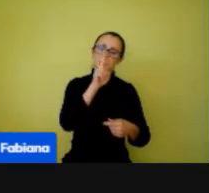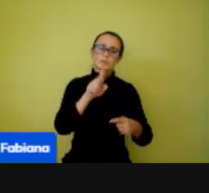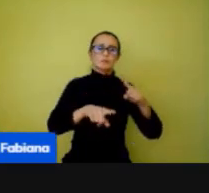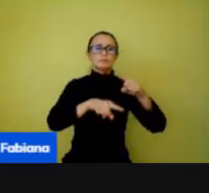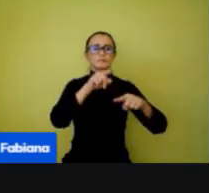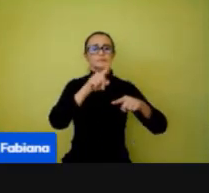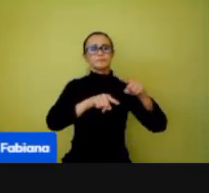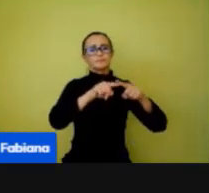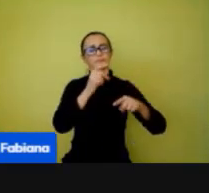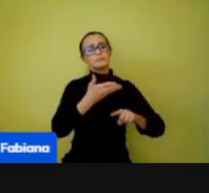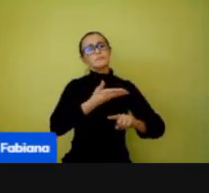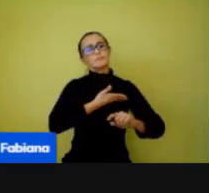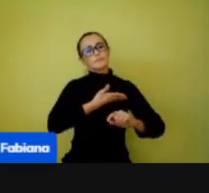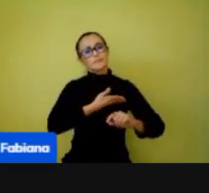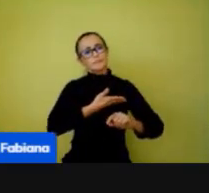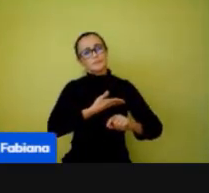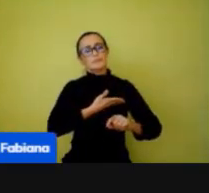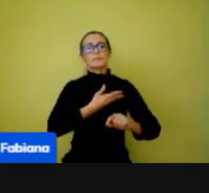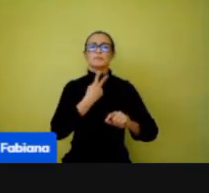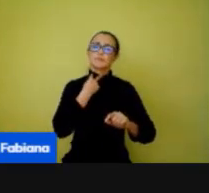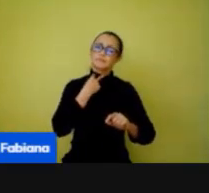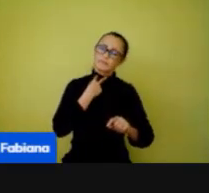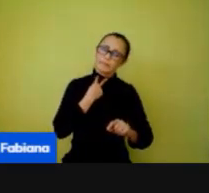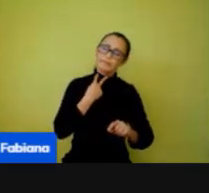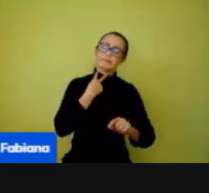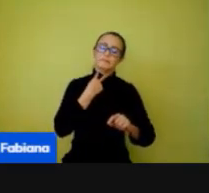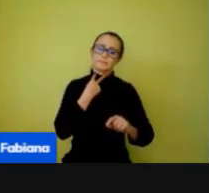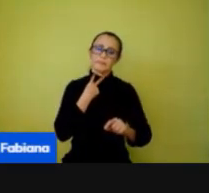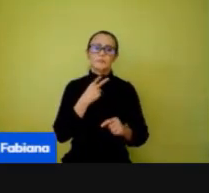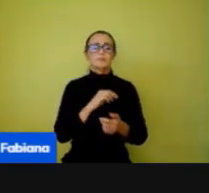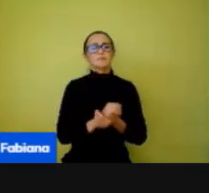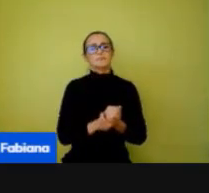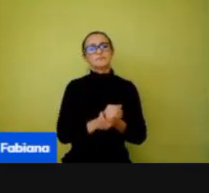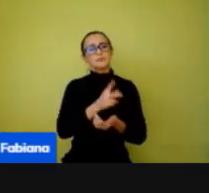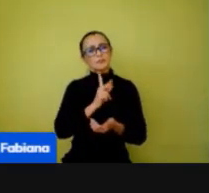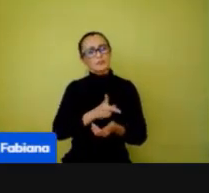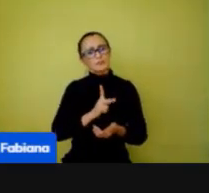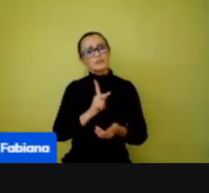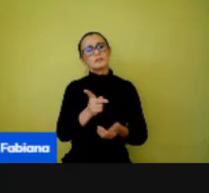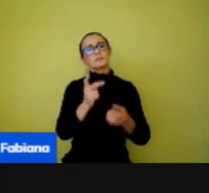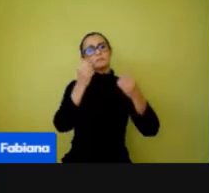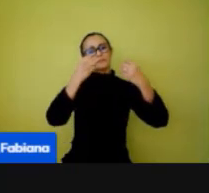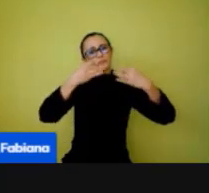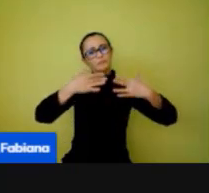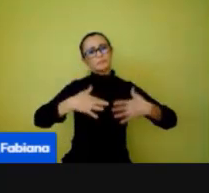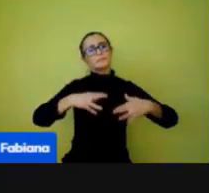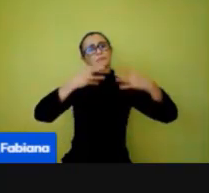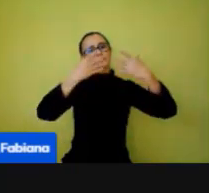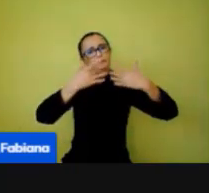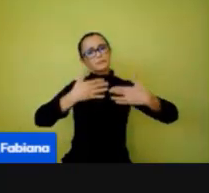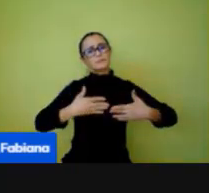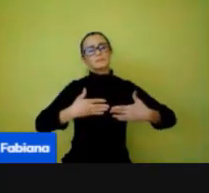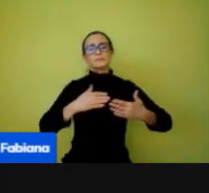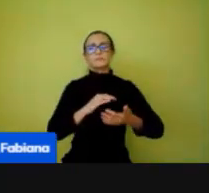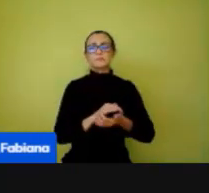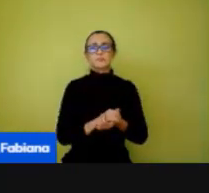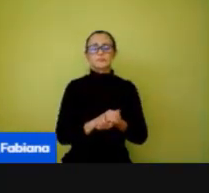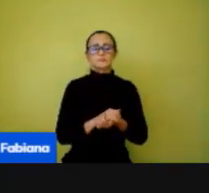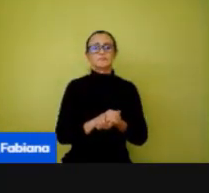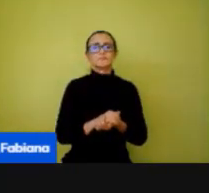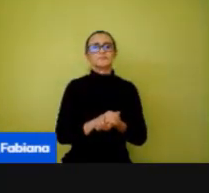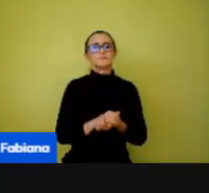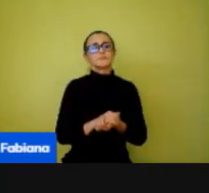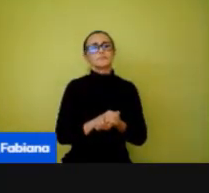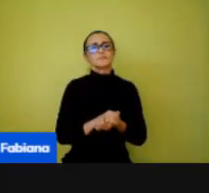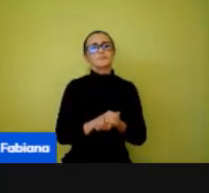copo do colega. Vai ser um eterno retomar a rotina nesse primeiro momento, tá? É